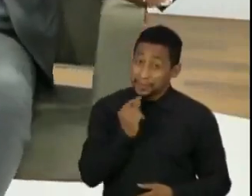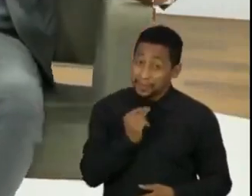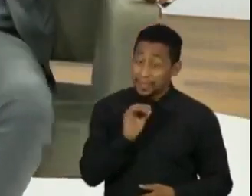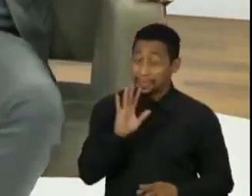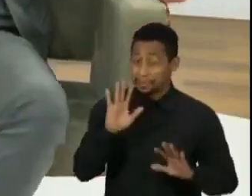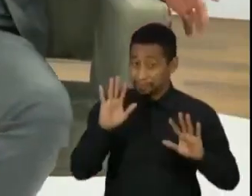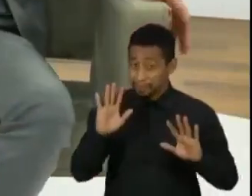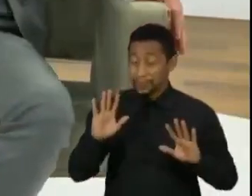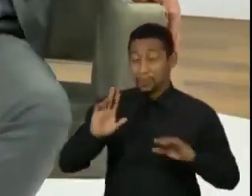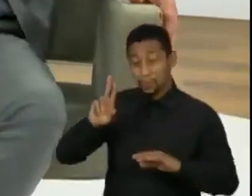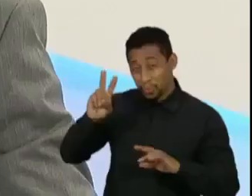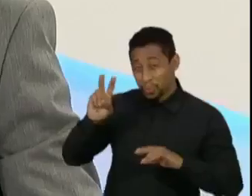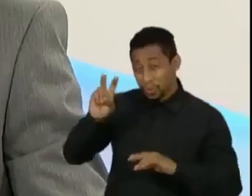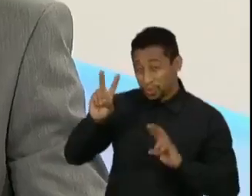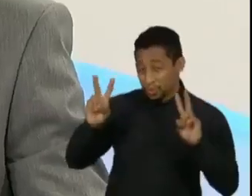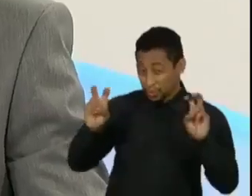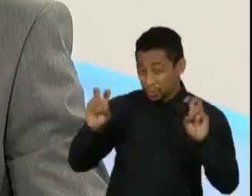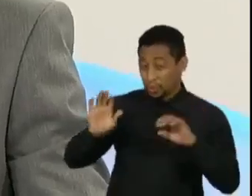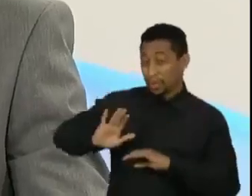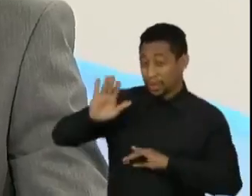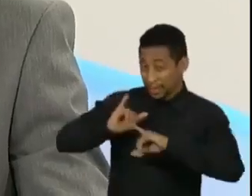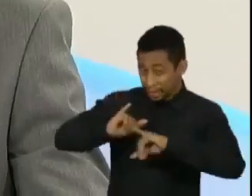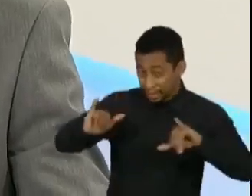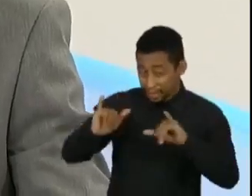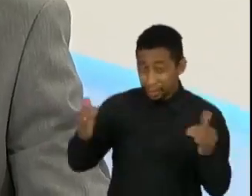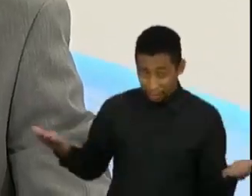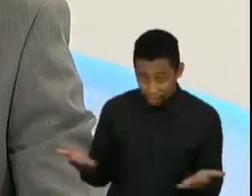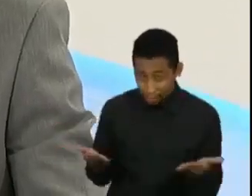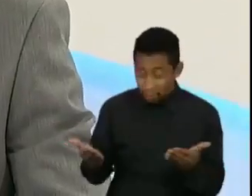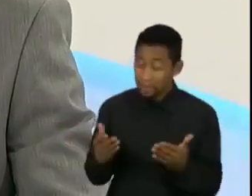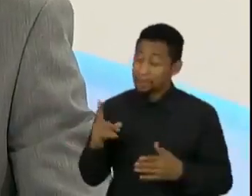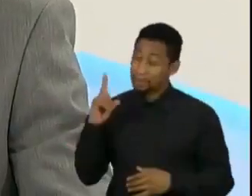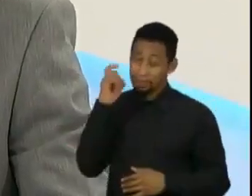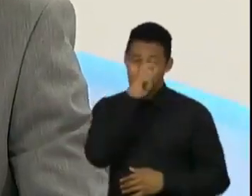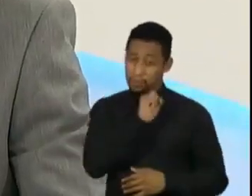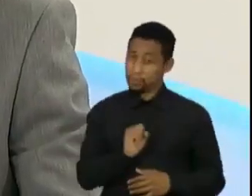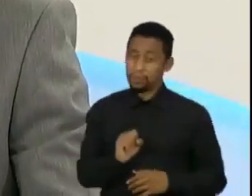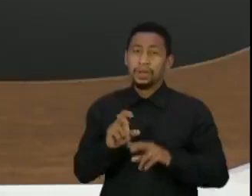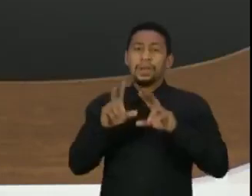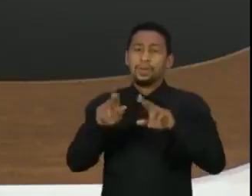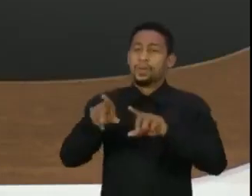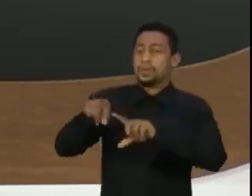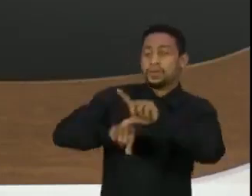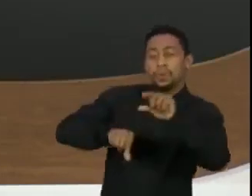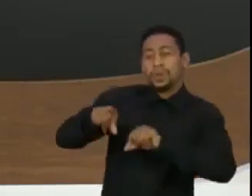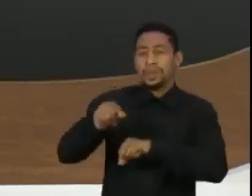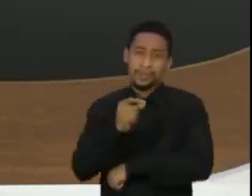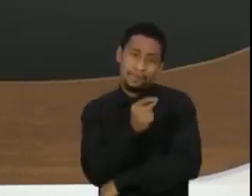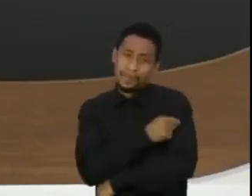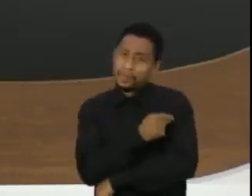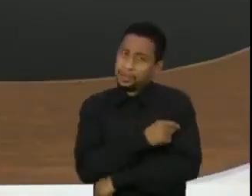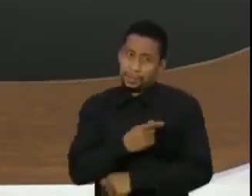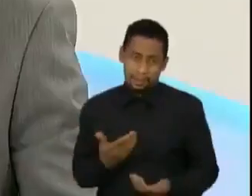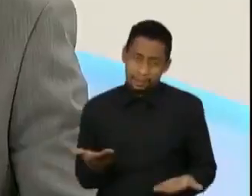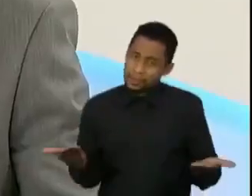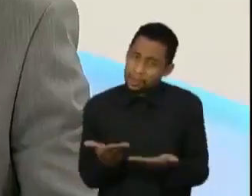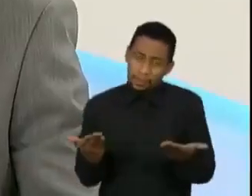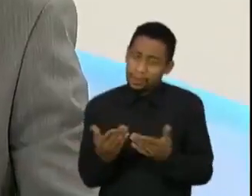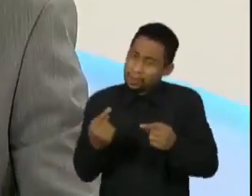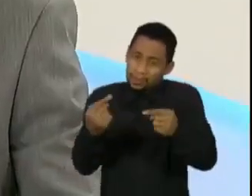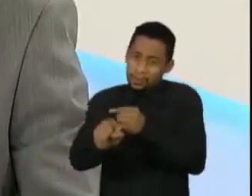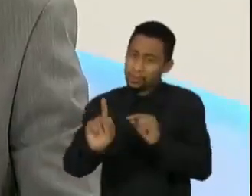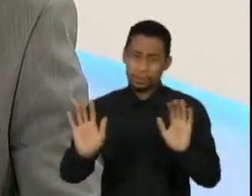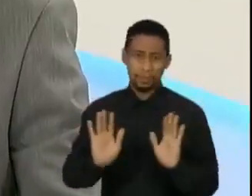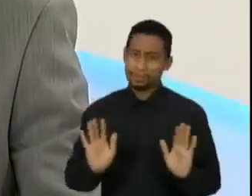falar de eleição agora é mais ou menos assim igual escolher vacina, sabe? Acho que é inapropriado, né? Não é o momento, a gente